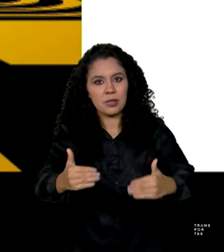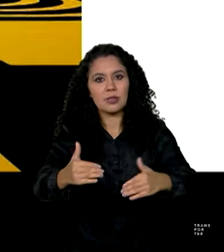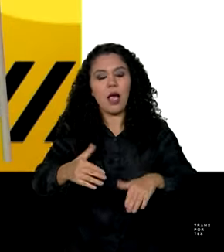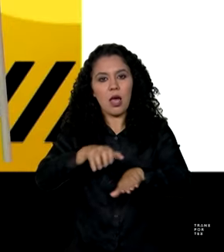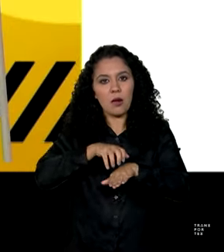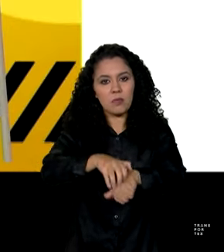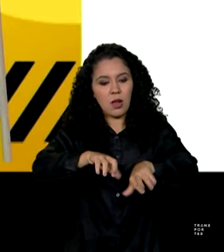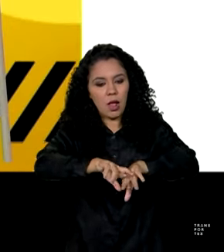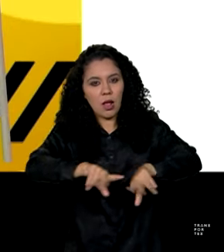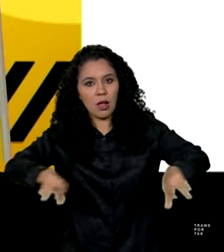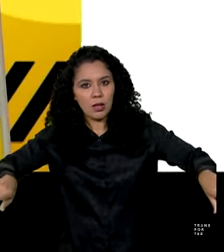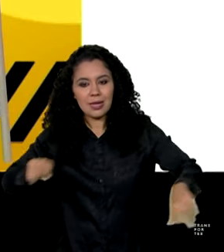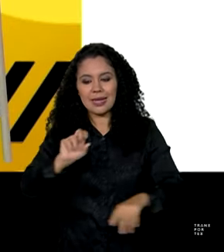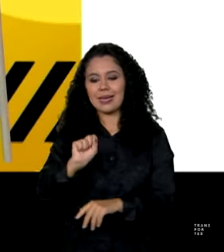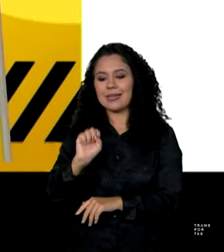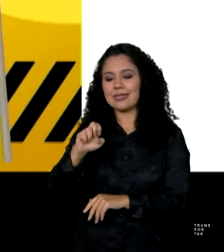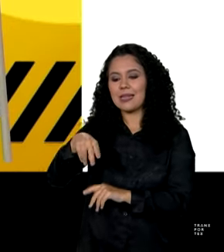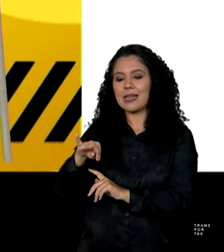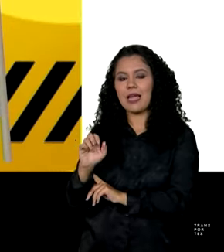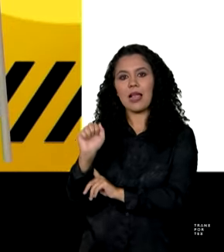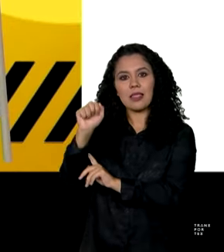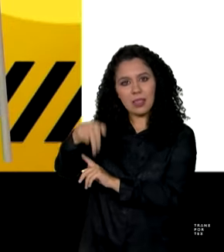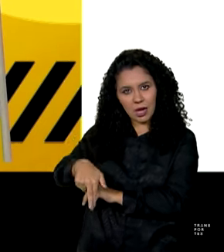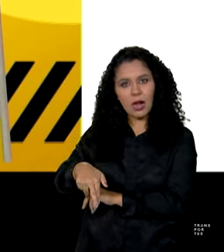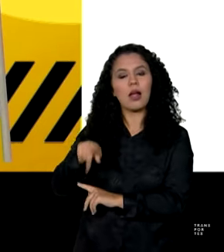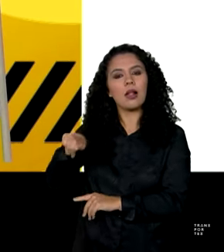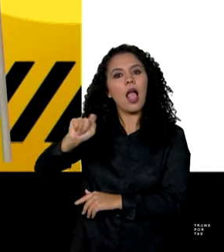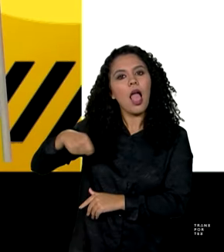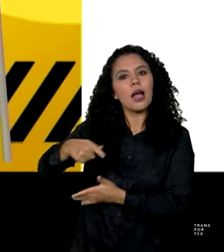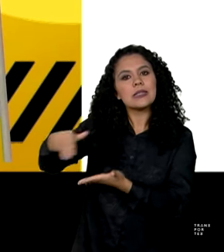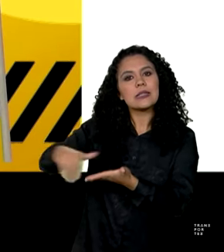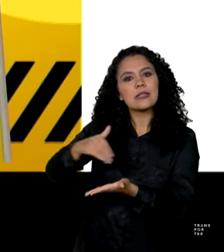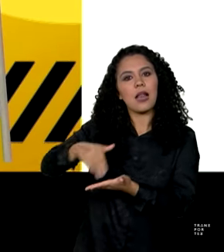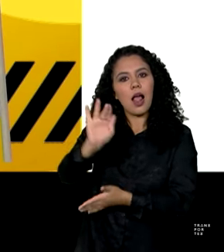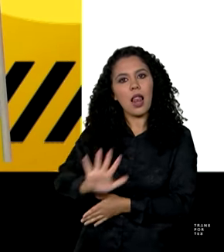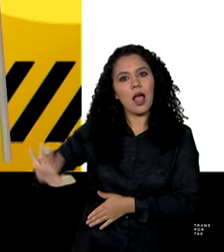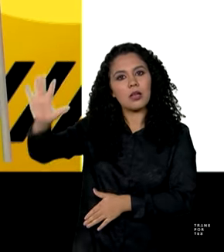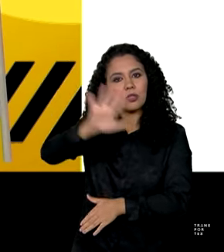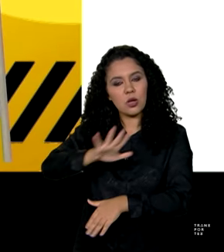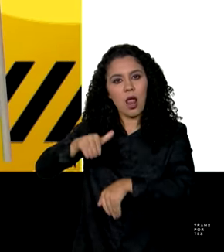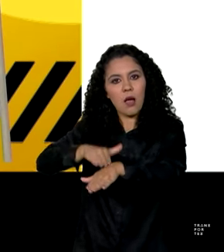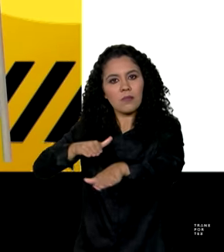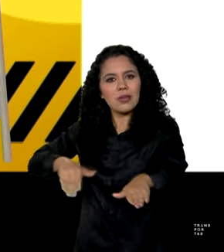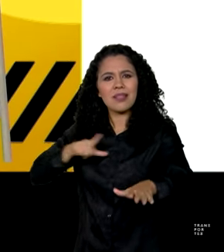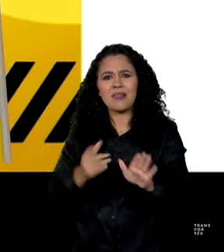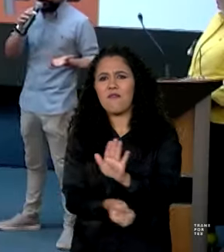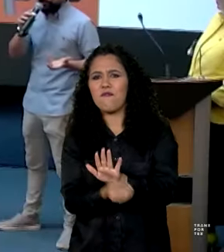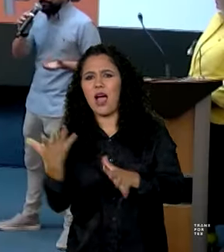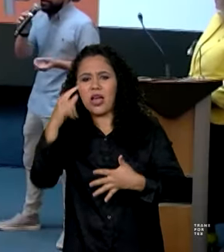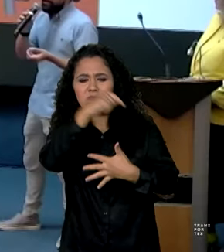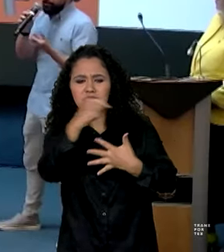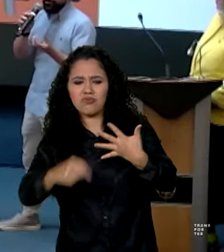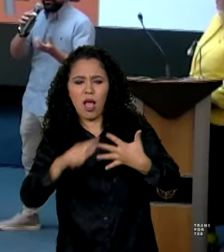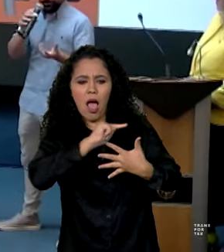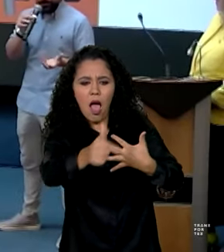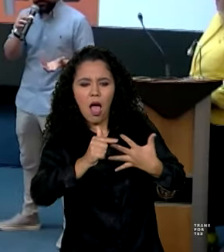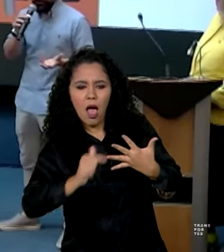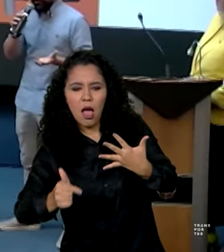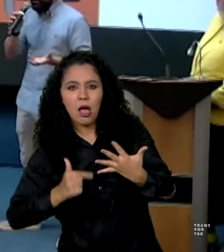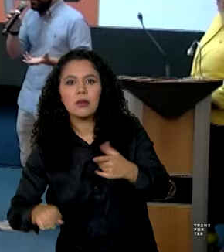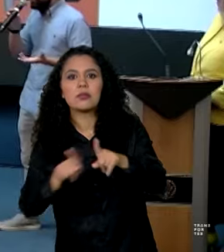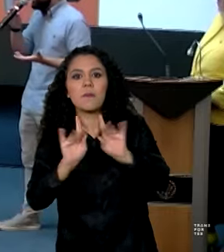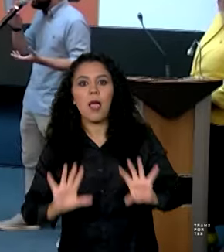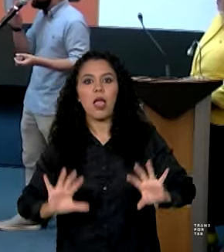Senatran, Secretaria Nacional de Trânsito, a iniciativa prevê uma série de ações publicitárias e eventos nos